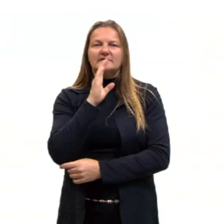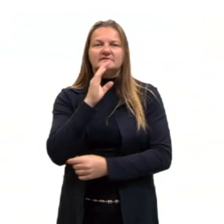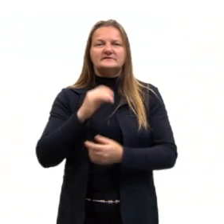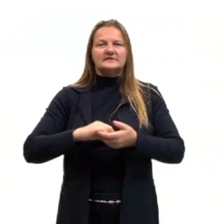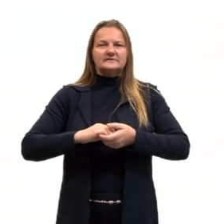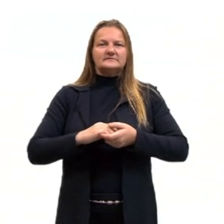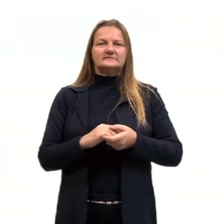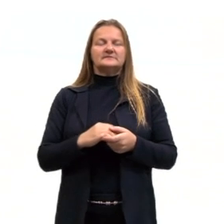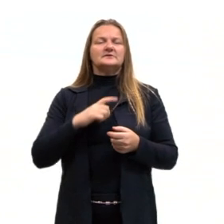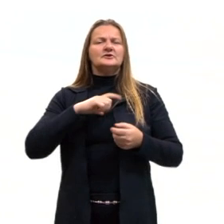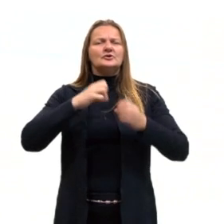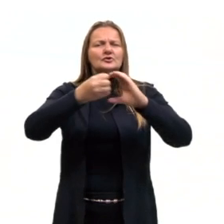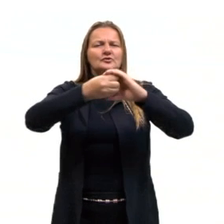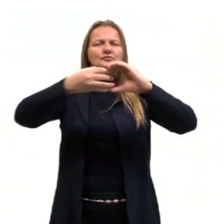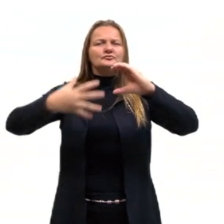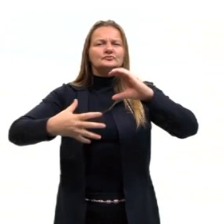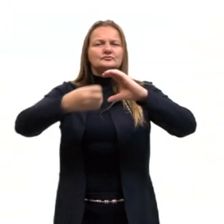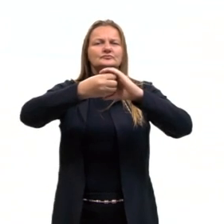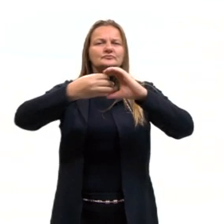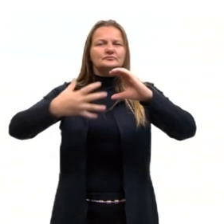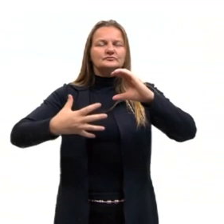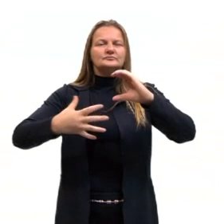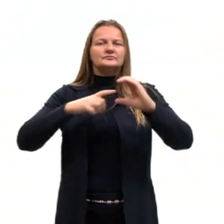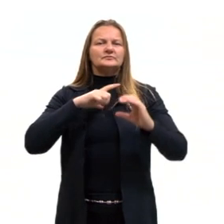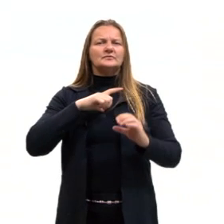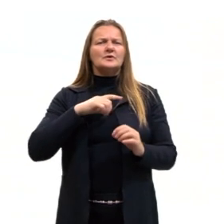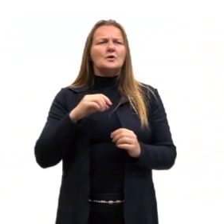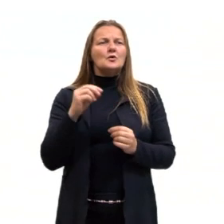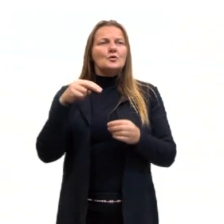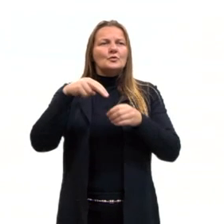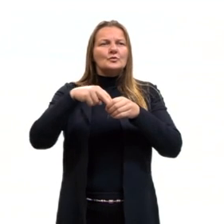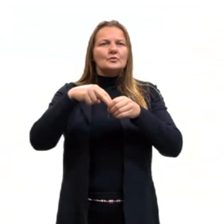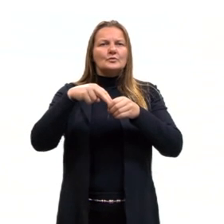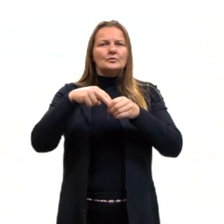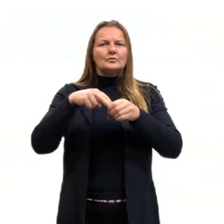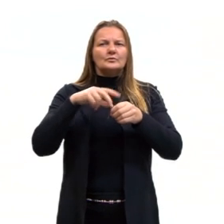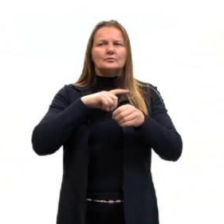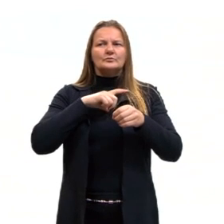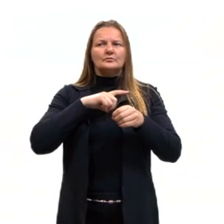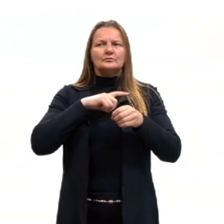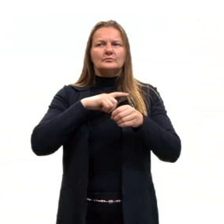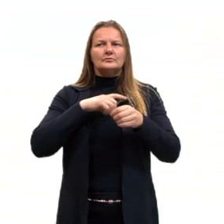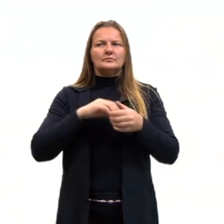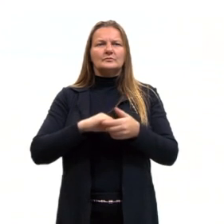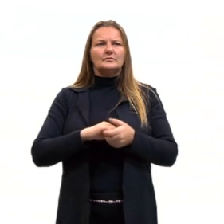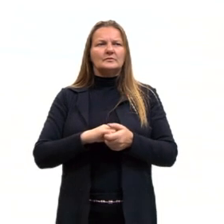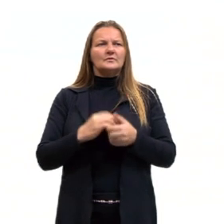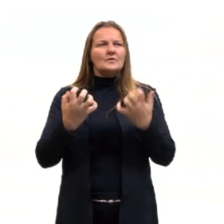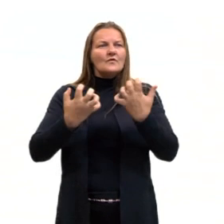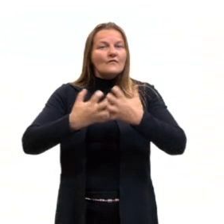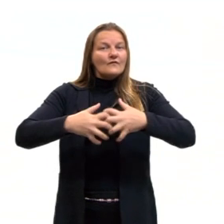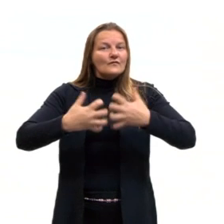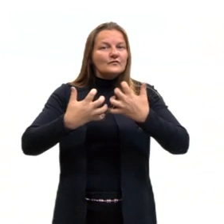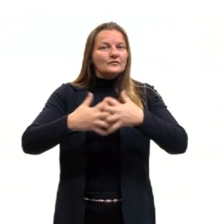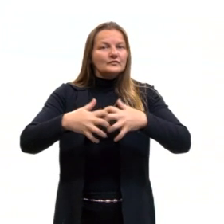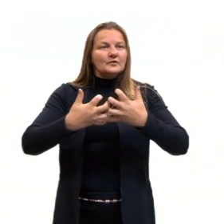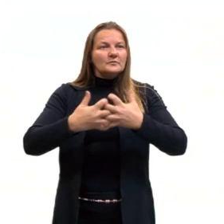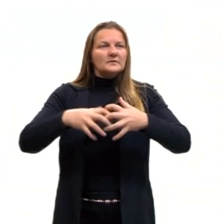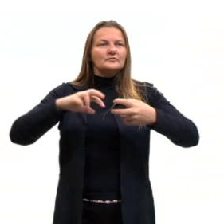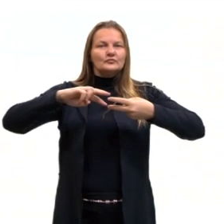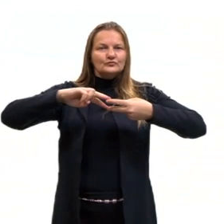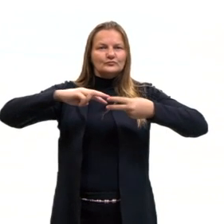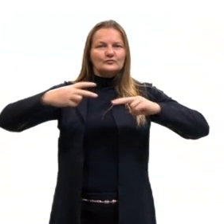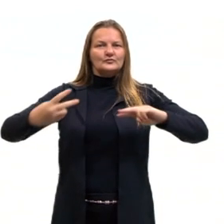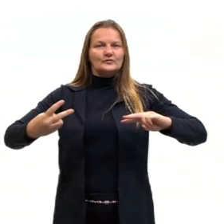características gerais, principais do núcleo, para que a gente possa entender depois o funcionamento do DNA, RNA